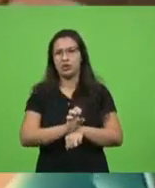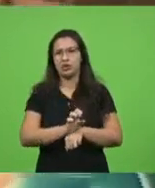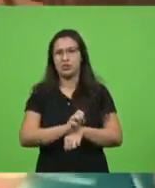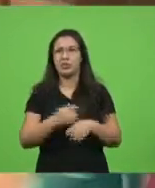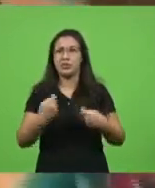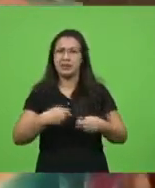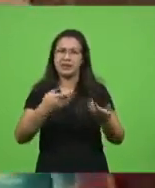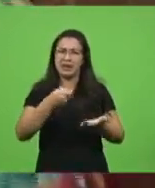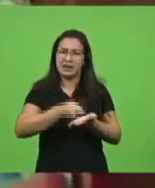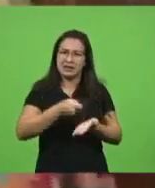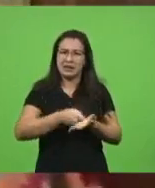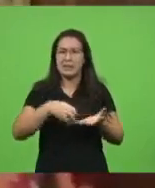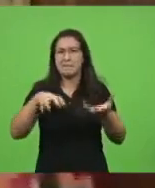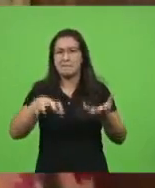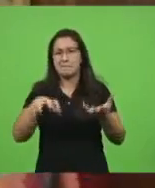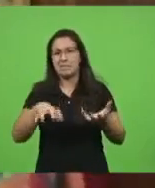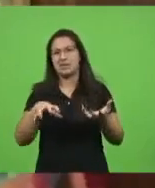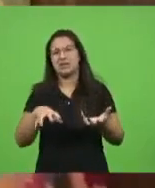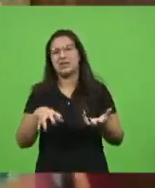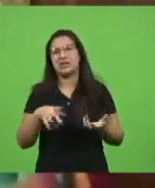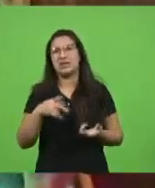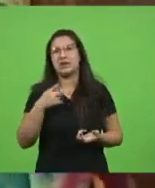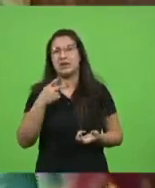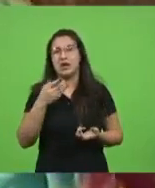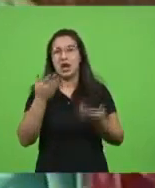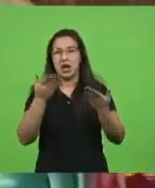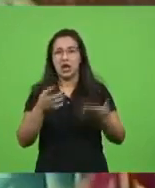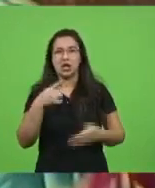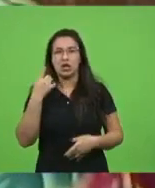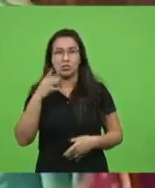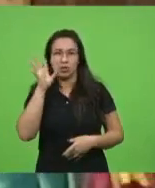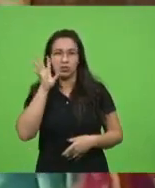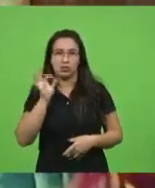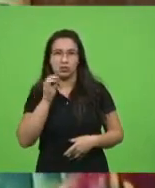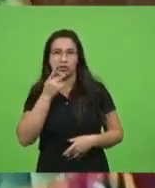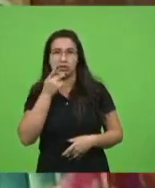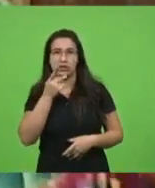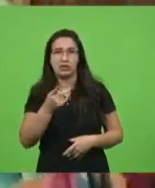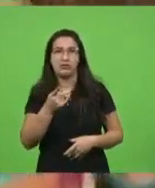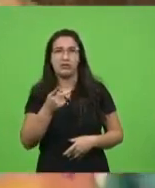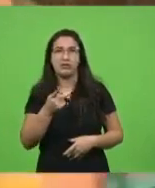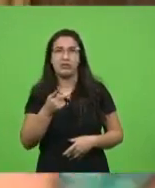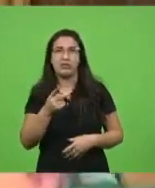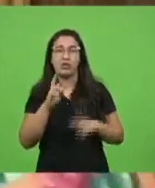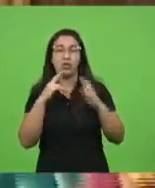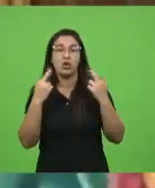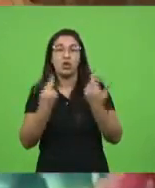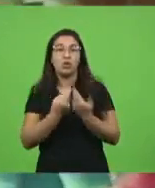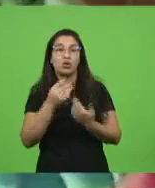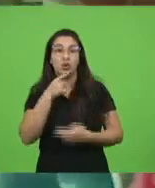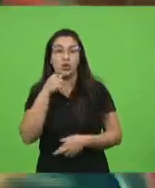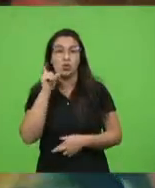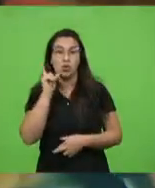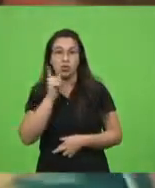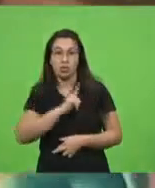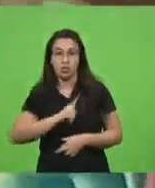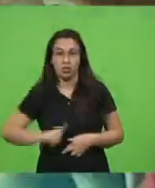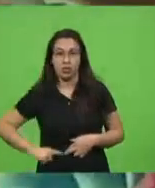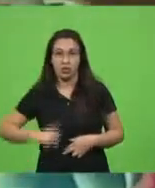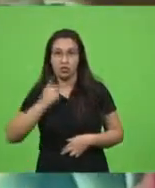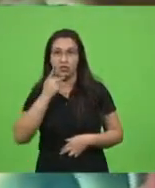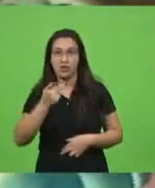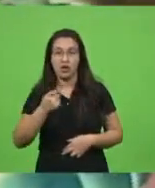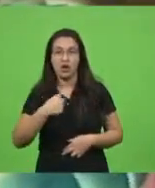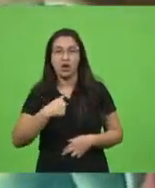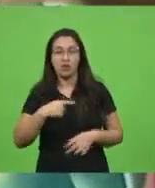falando como falou, não sei qual foi o deputado, não me lembro mais, nesta reunião diante do governador, eu também quero